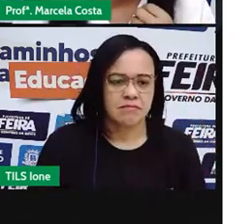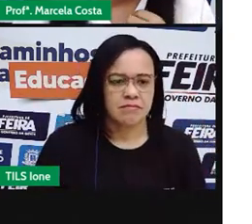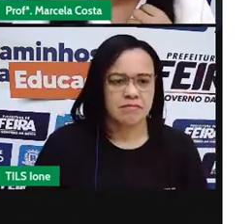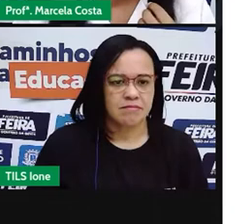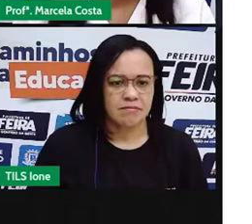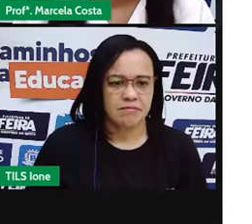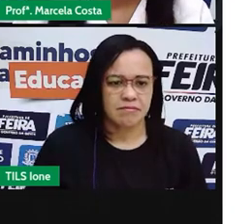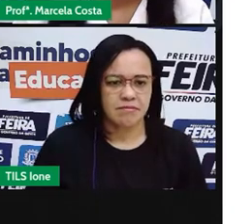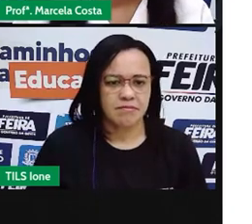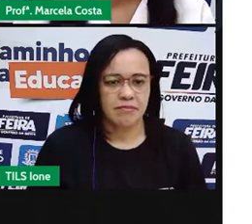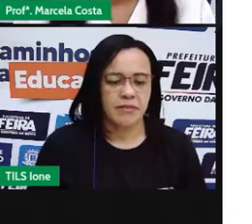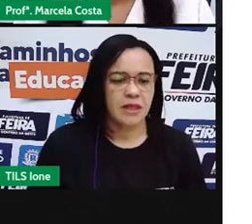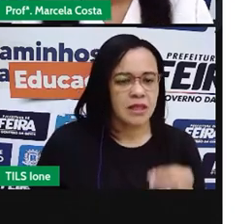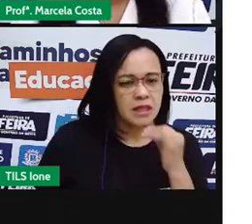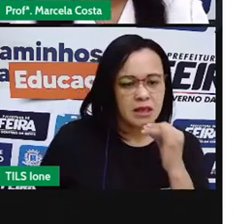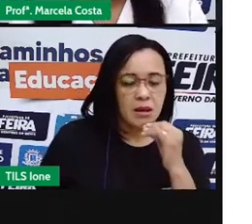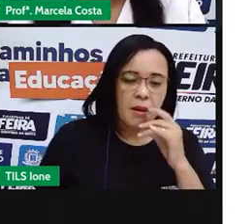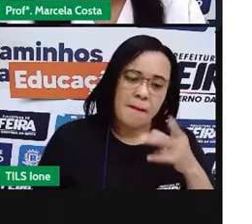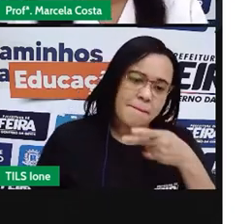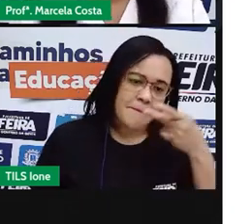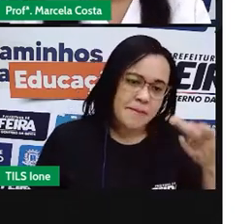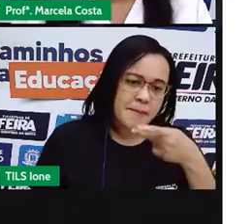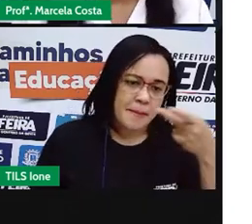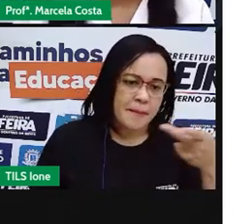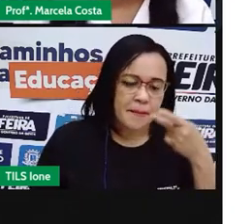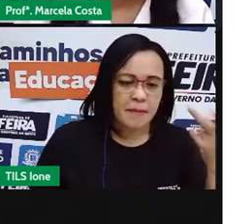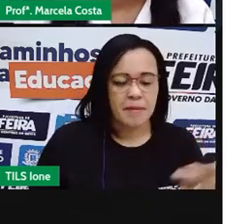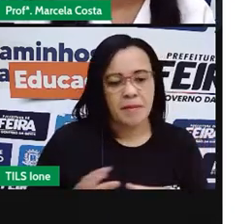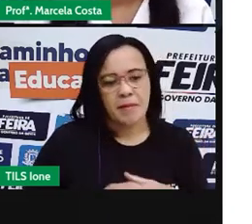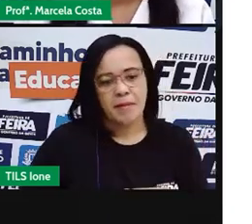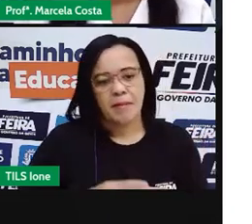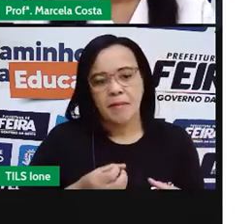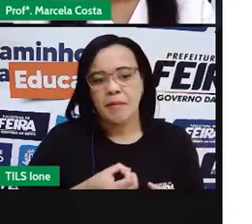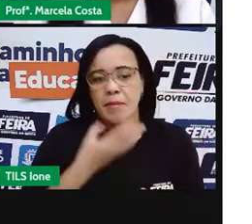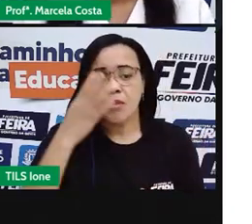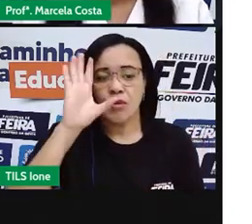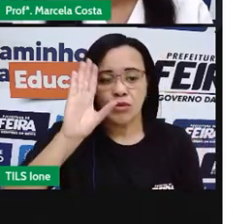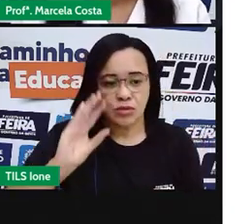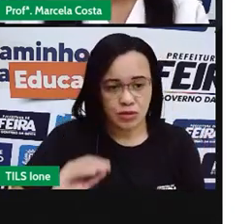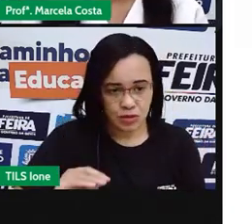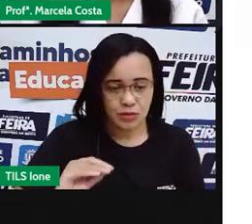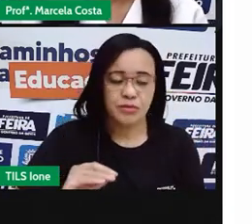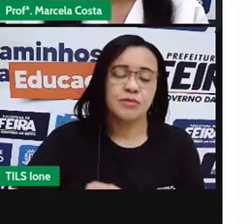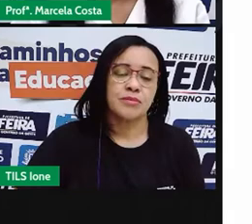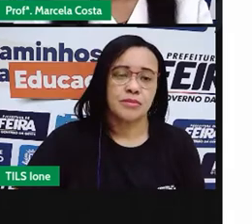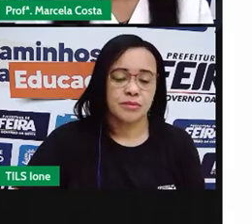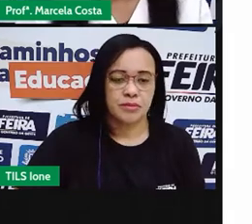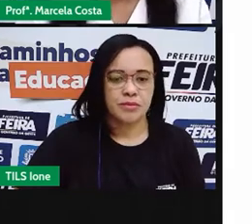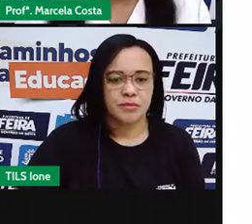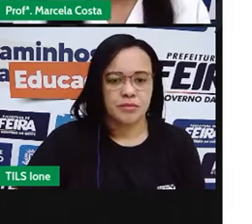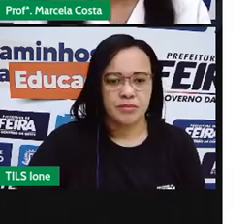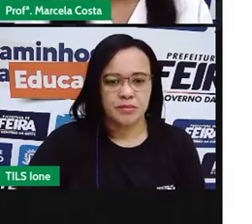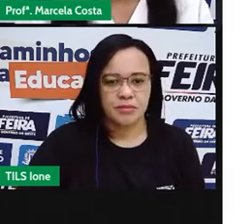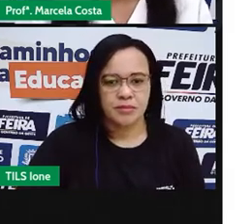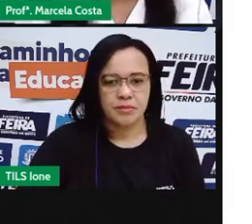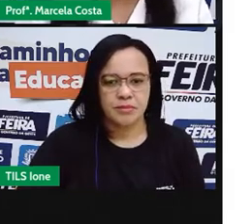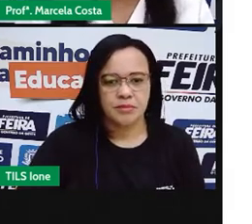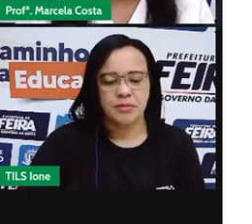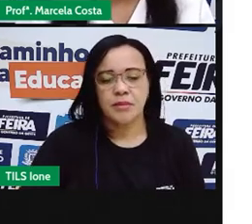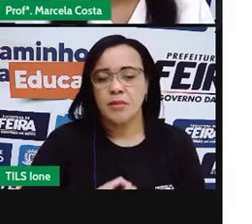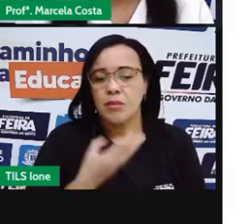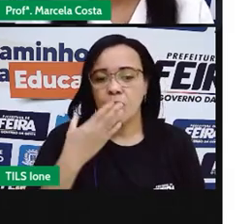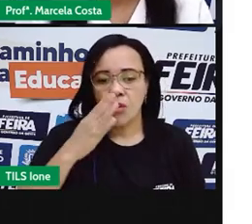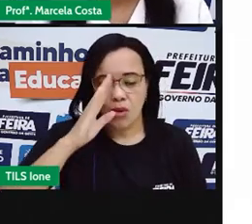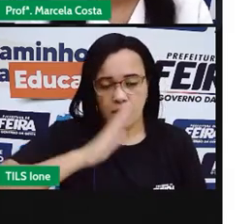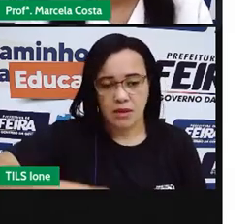lhe vejo falar para a gente, bom dia, boa tarde. É lindo ser educado. também uma forma